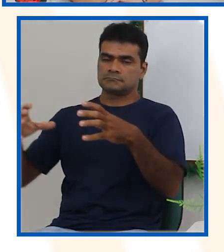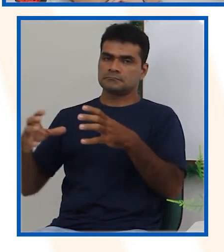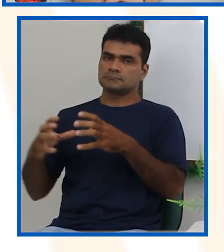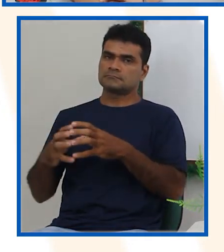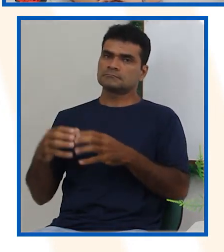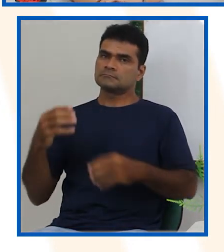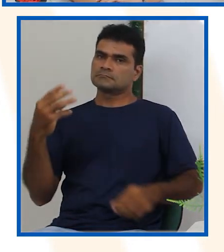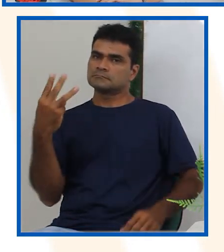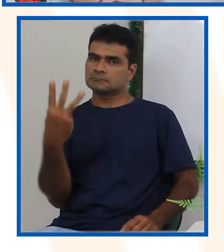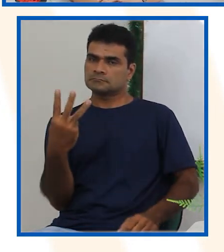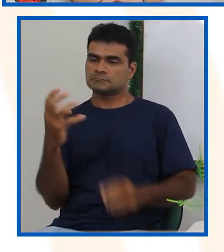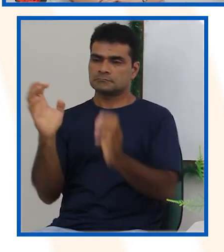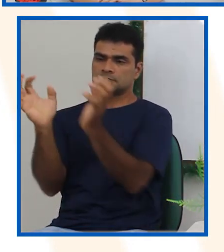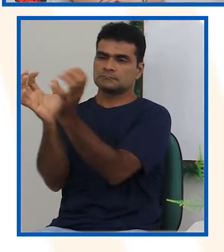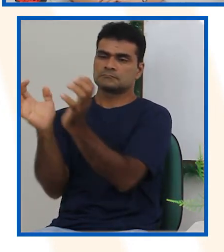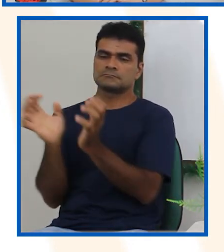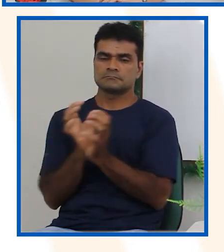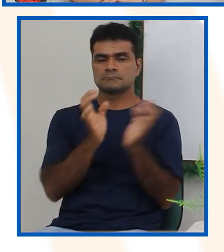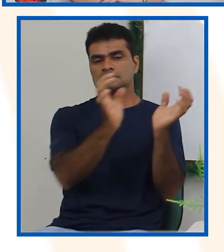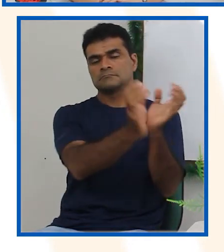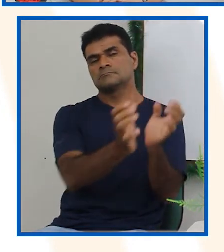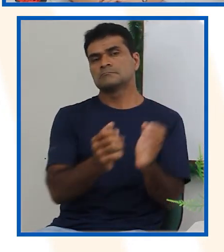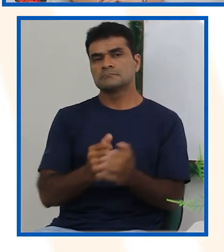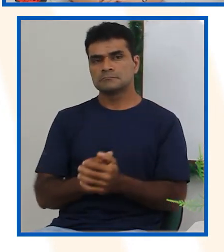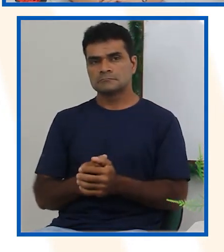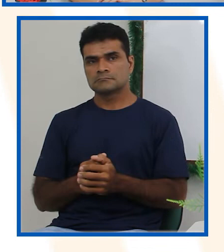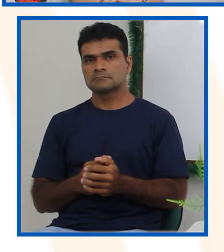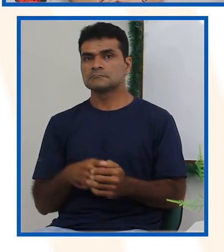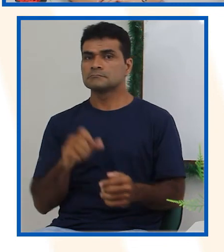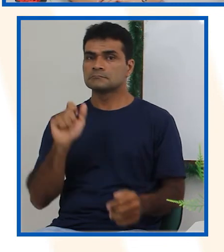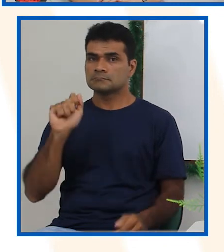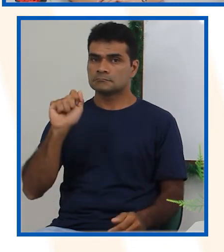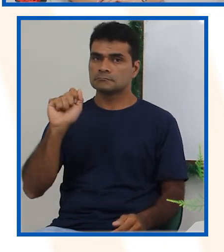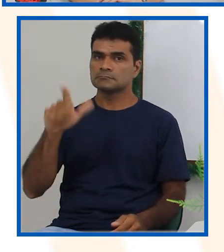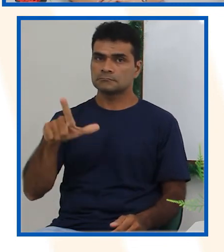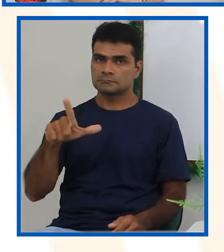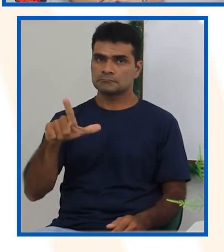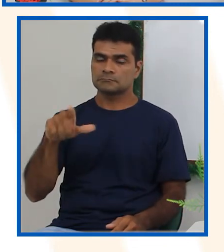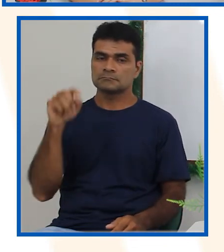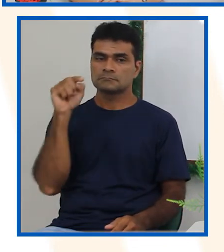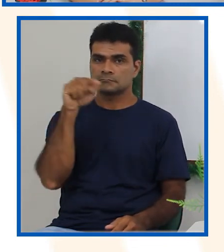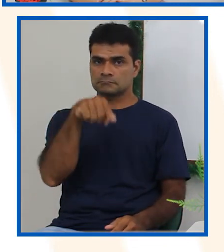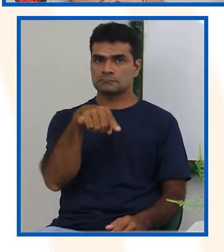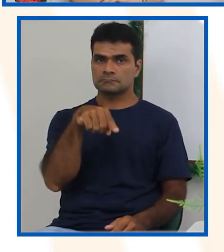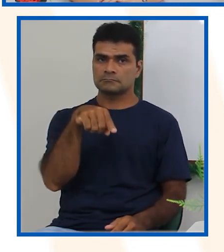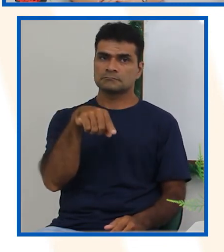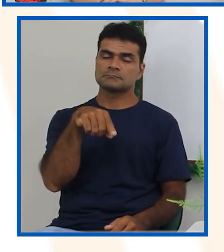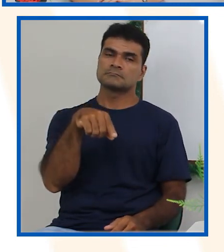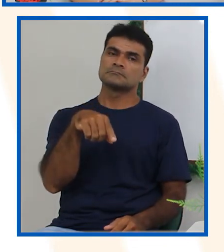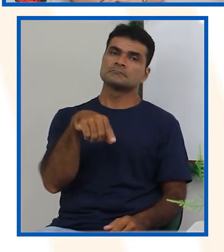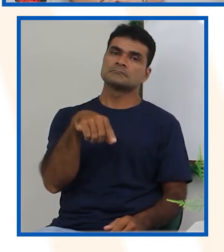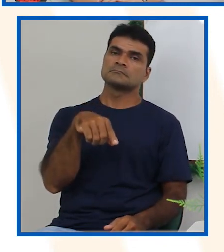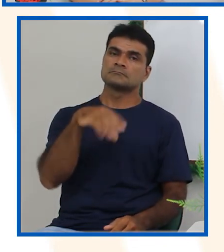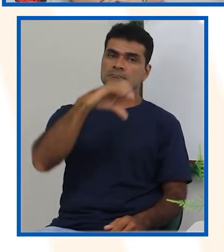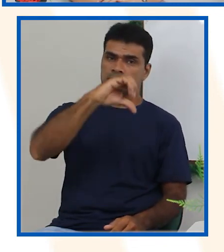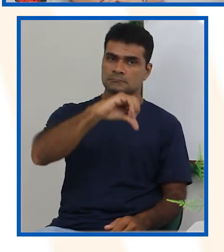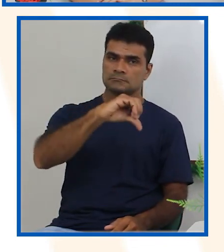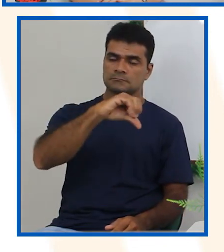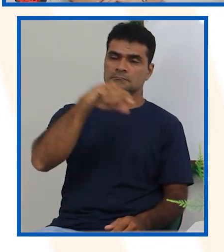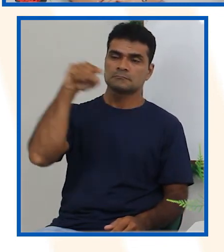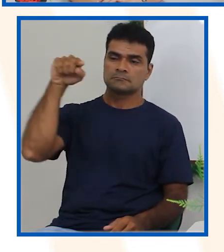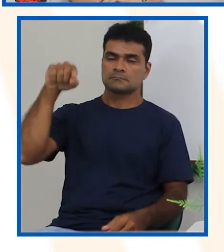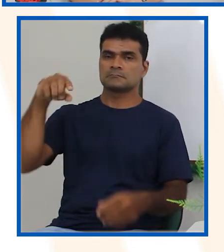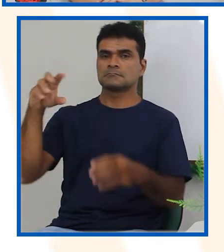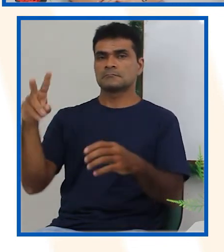indicada nas tabelas. Olhem só. Azul são nove vagas. Verde são cinco vagas. E